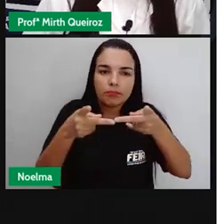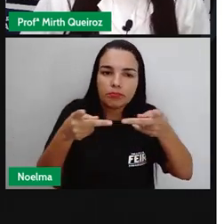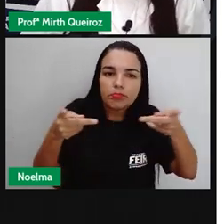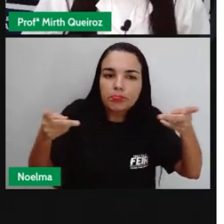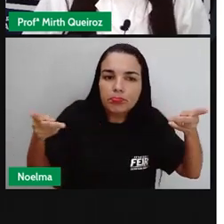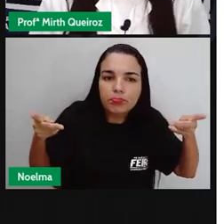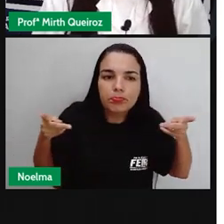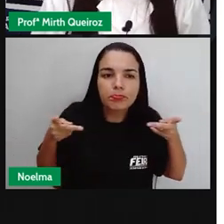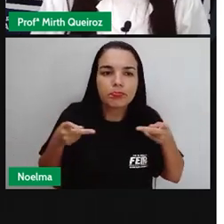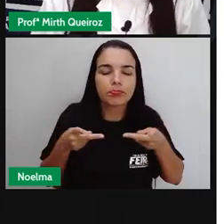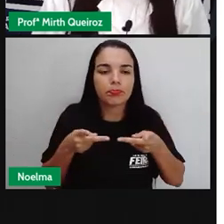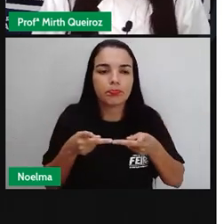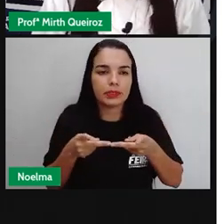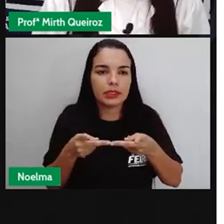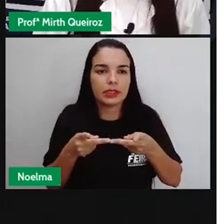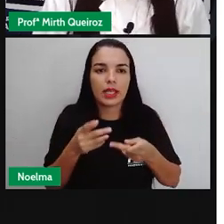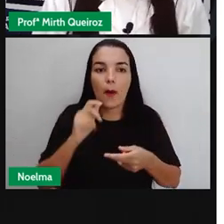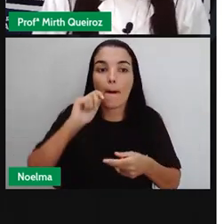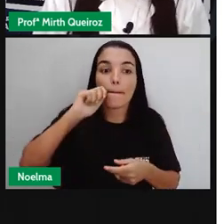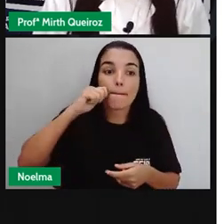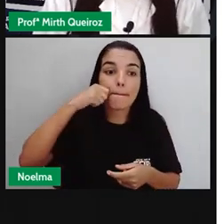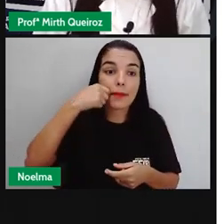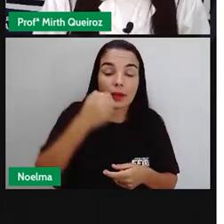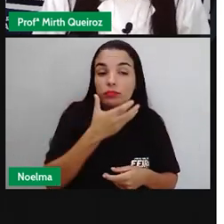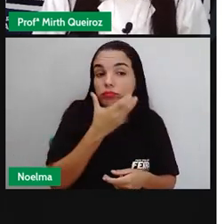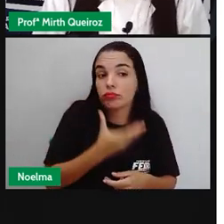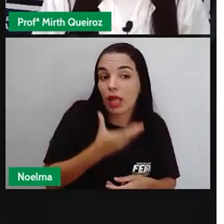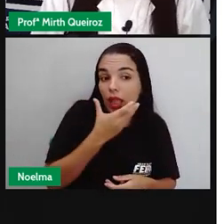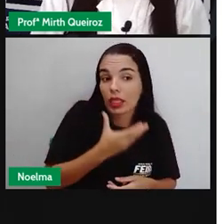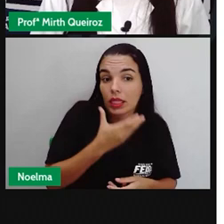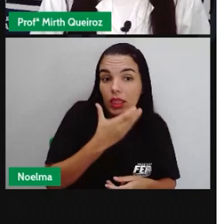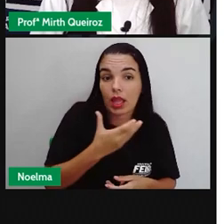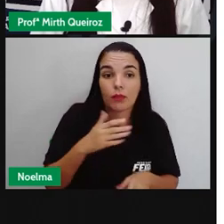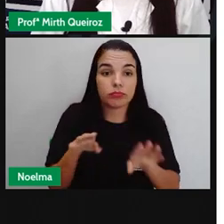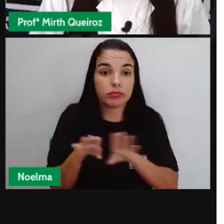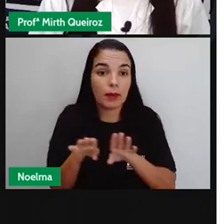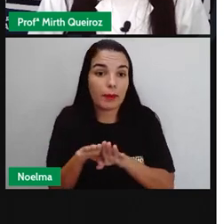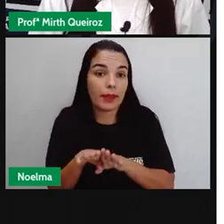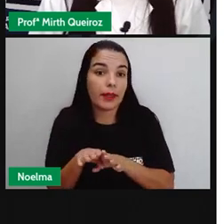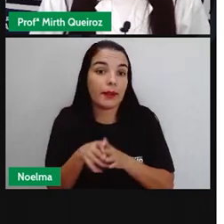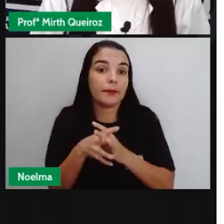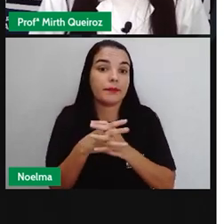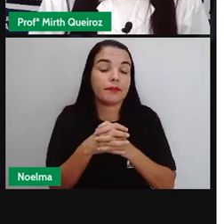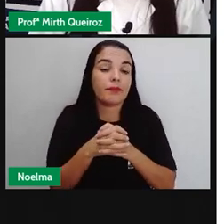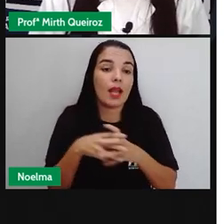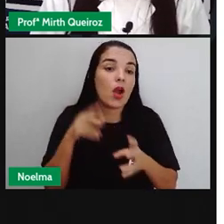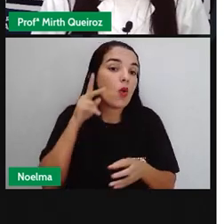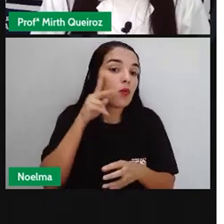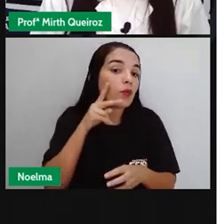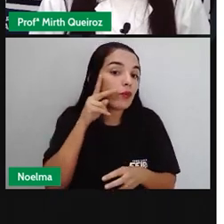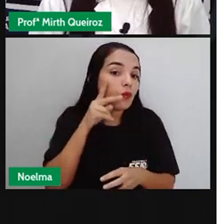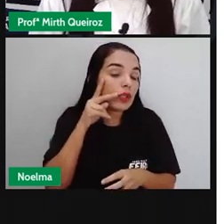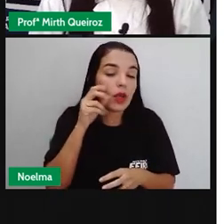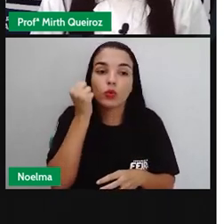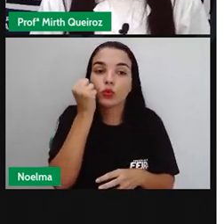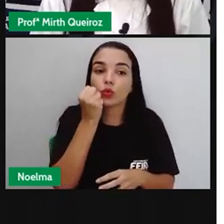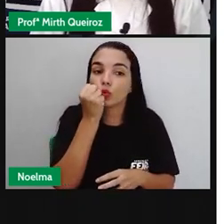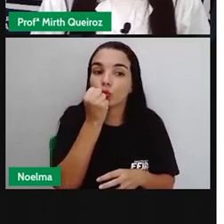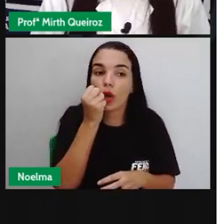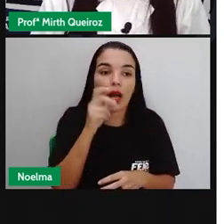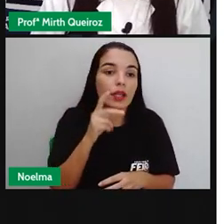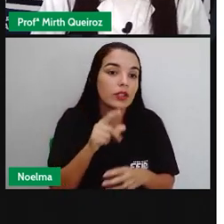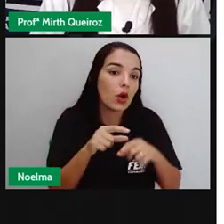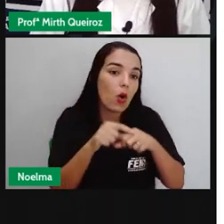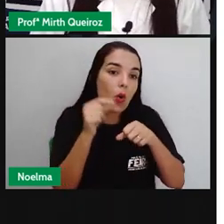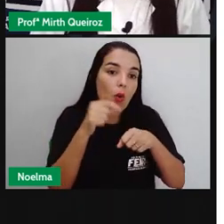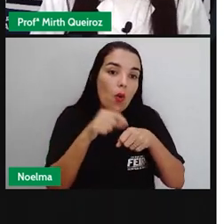utilizado no festejo de Natal, veio aí da Itália. Lasanha, pizza, vinho, o suco